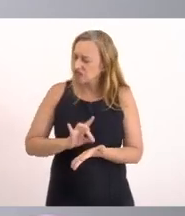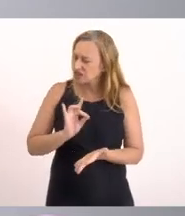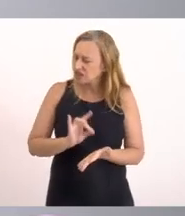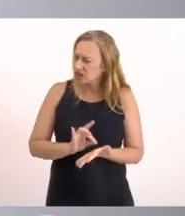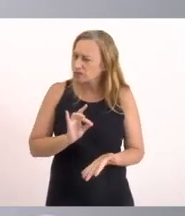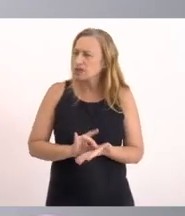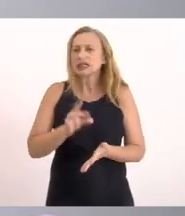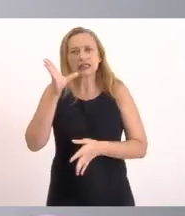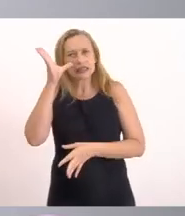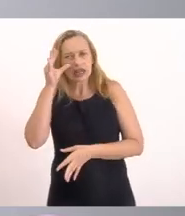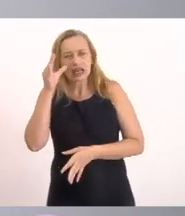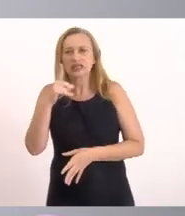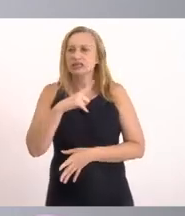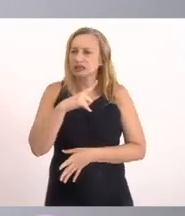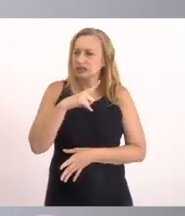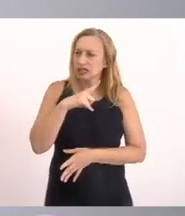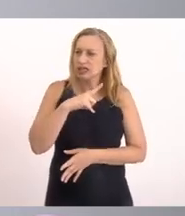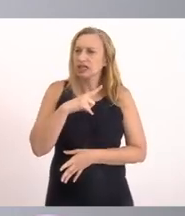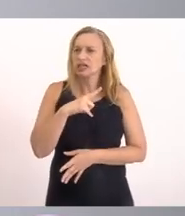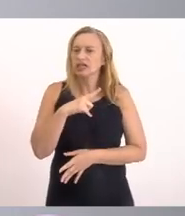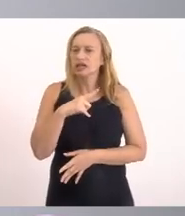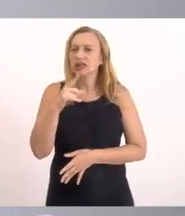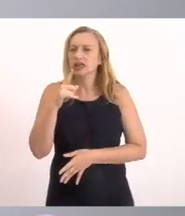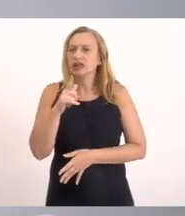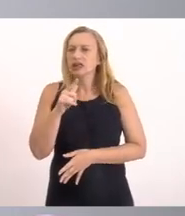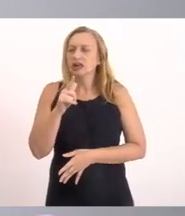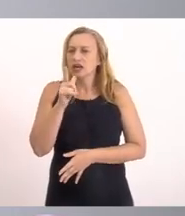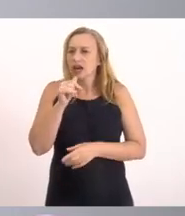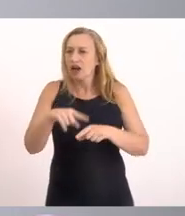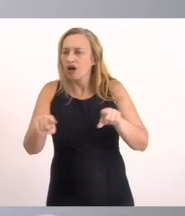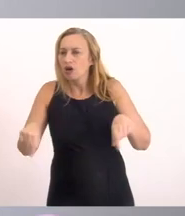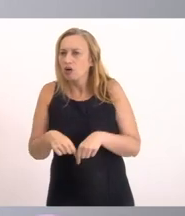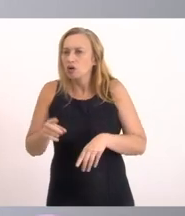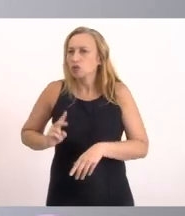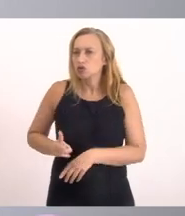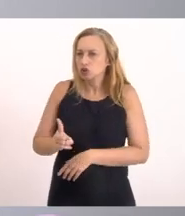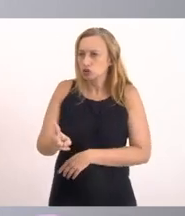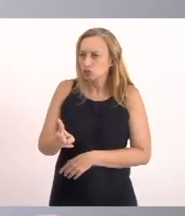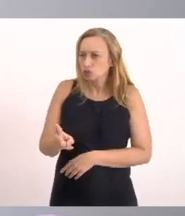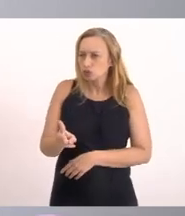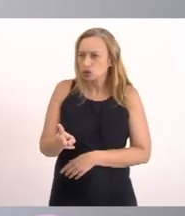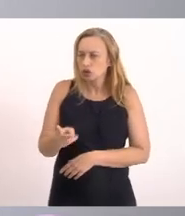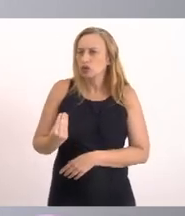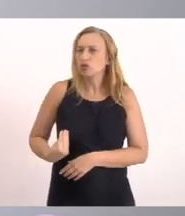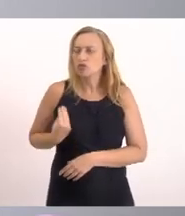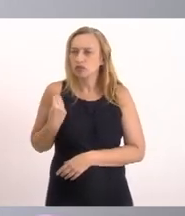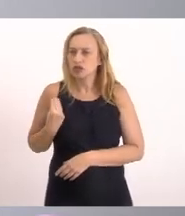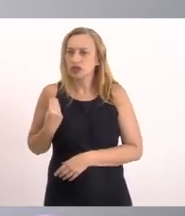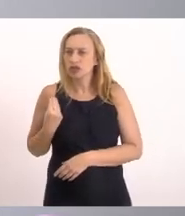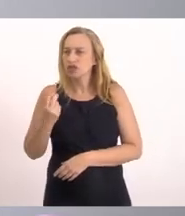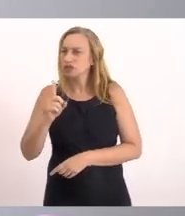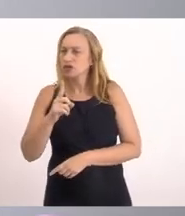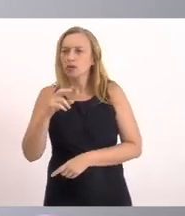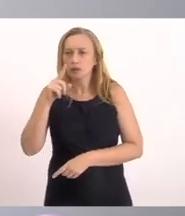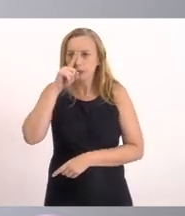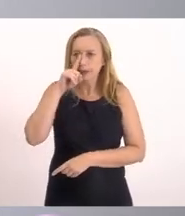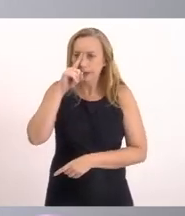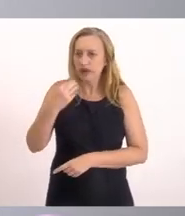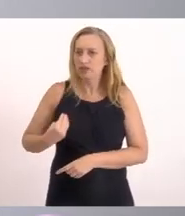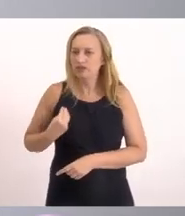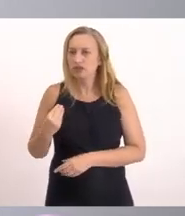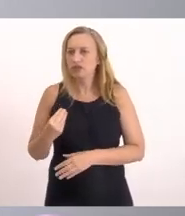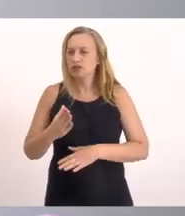Tenham interesse De que a lagoa Continue viva E que tenha Condições de navegabilidade E não coloque em risco A vida dos pescadores